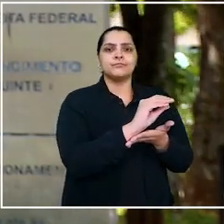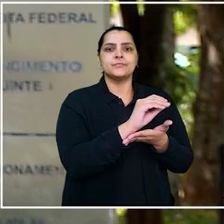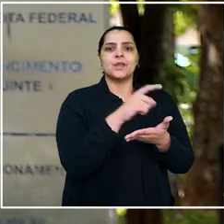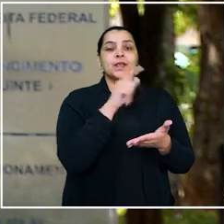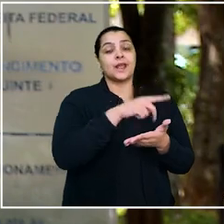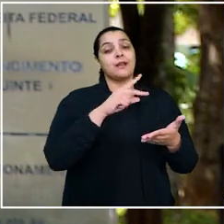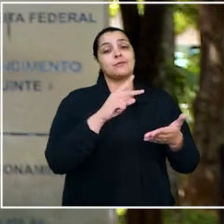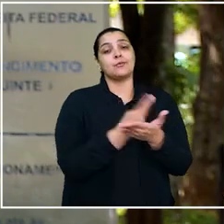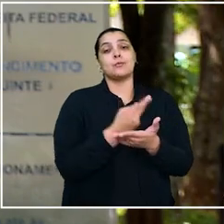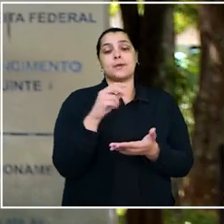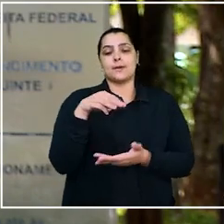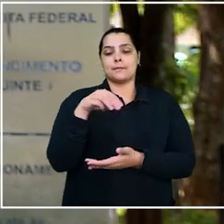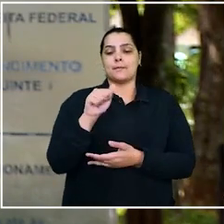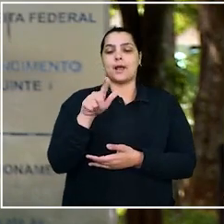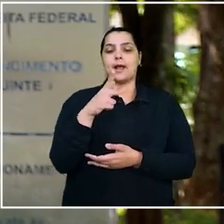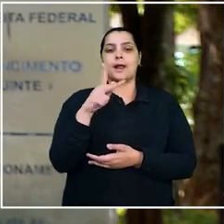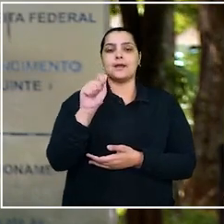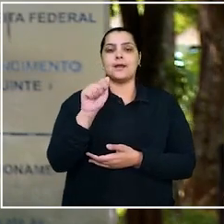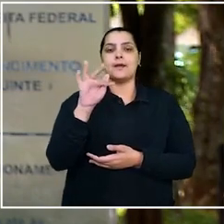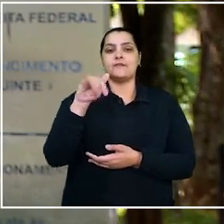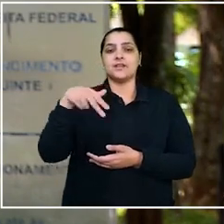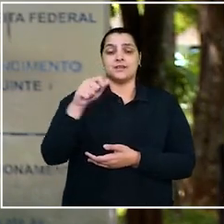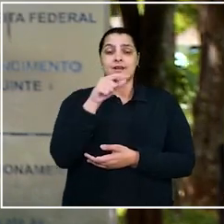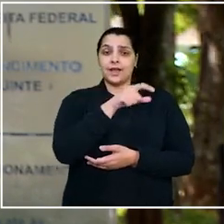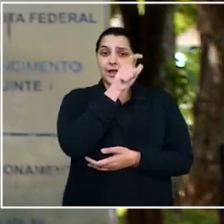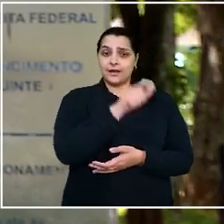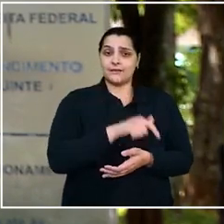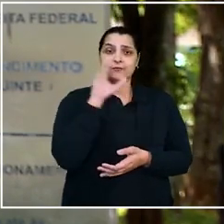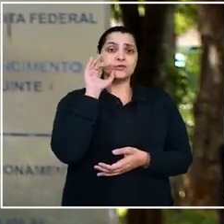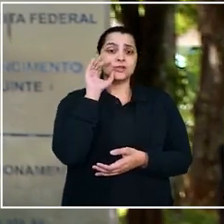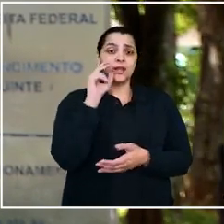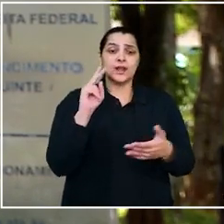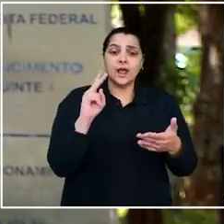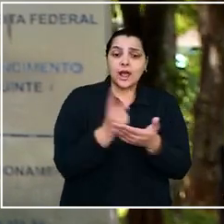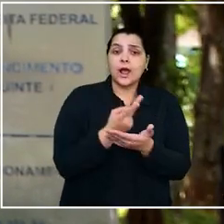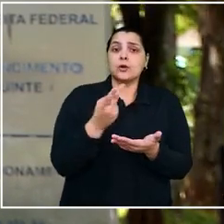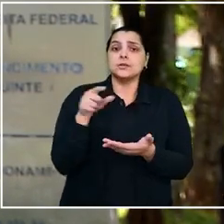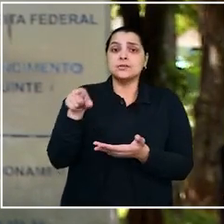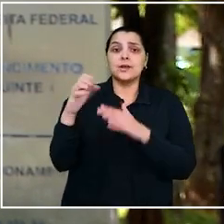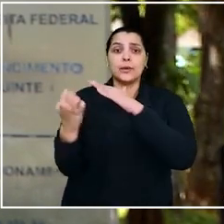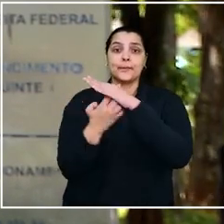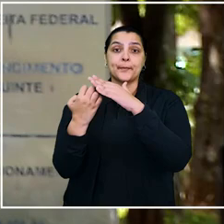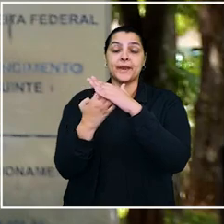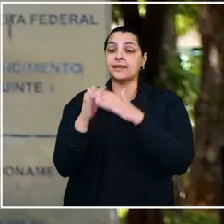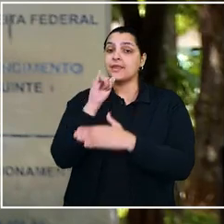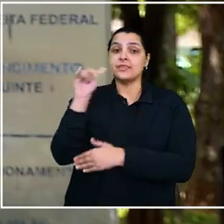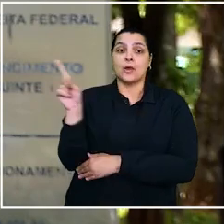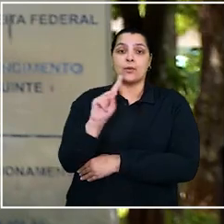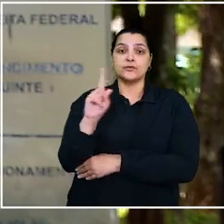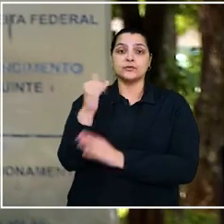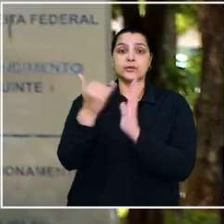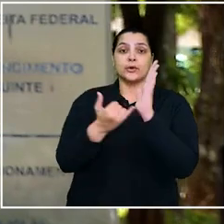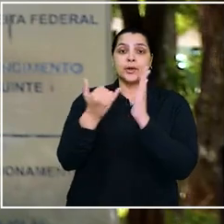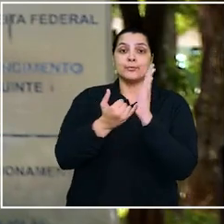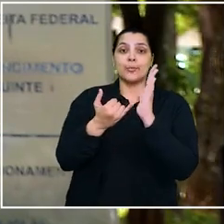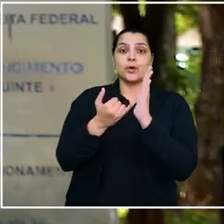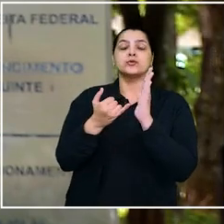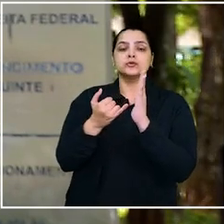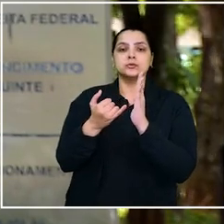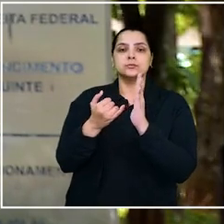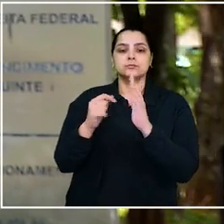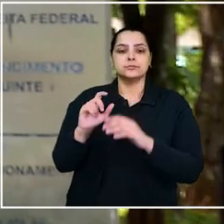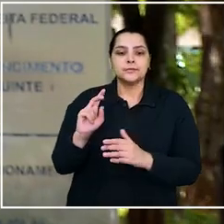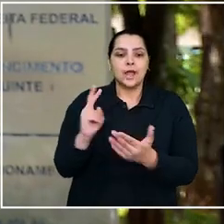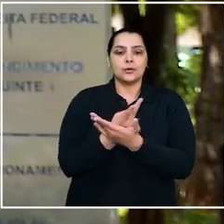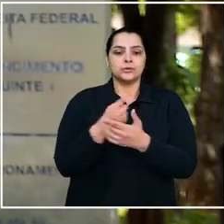fina. Na reclamação trabalhista, a promotora de vendas disse que a conduta da empresa ao não informar o imposto retido